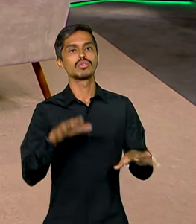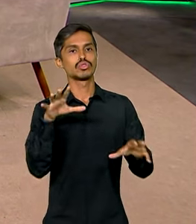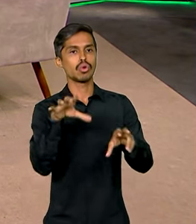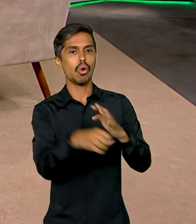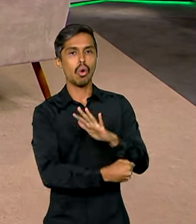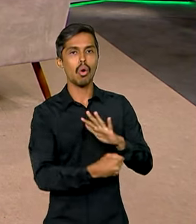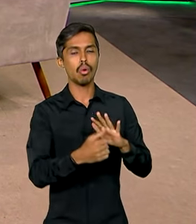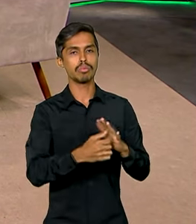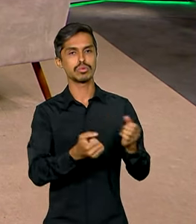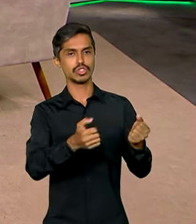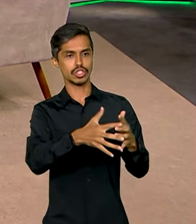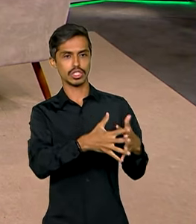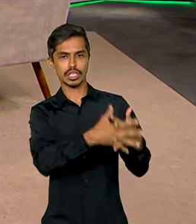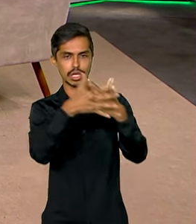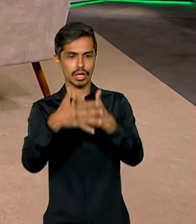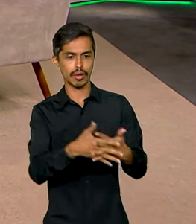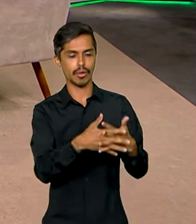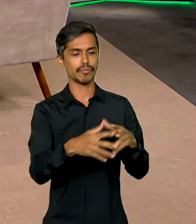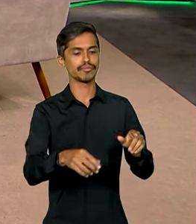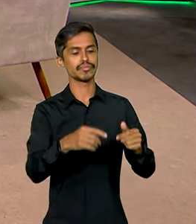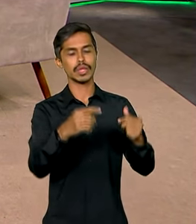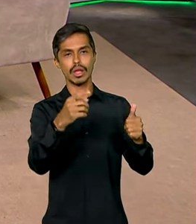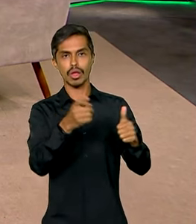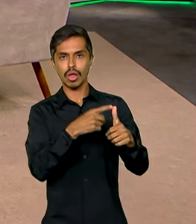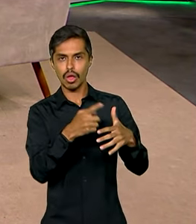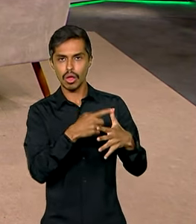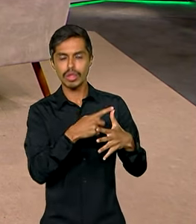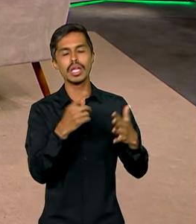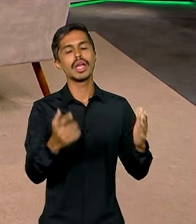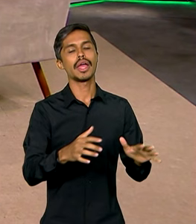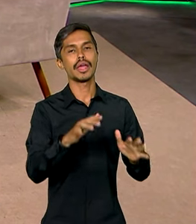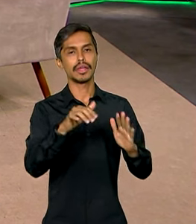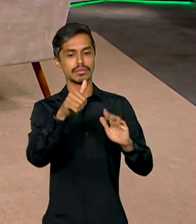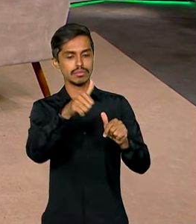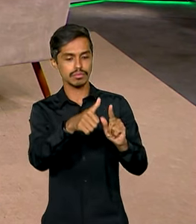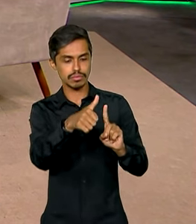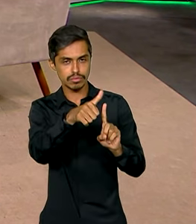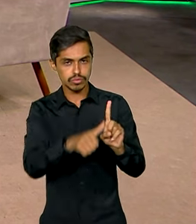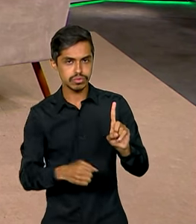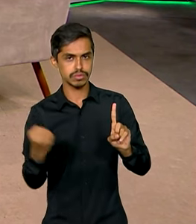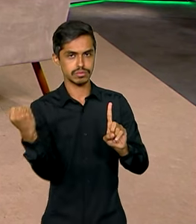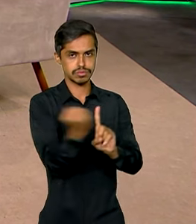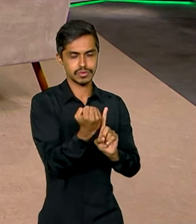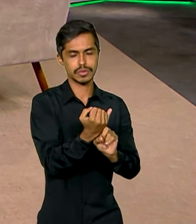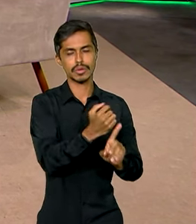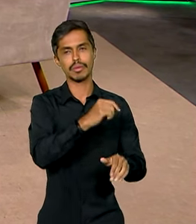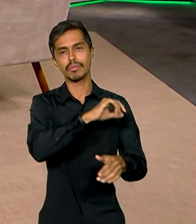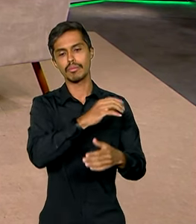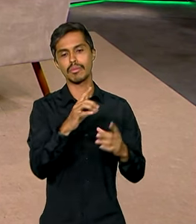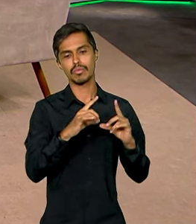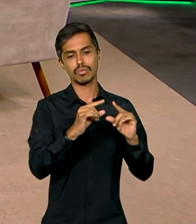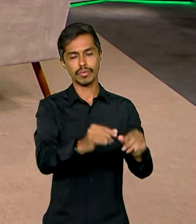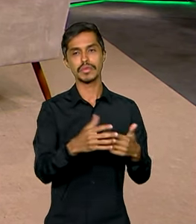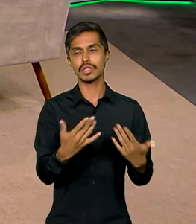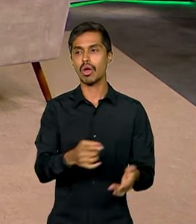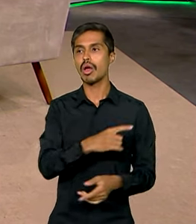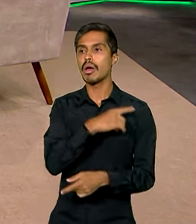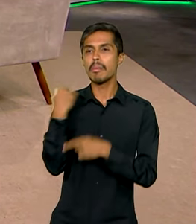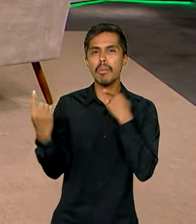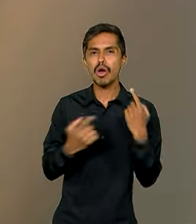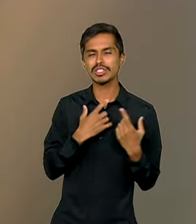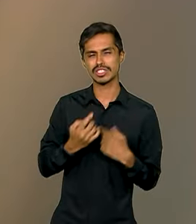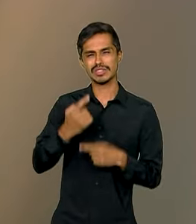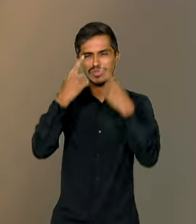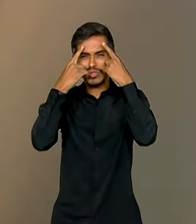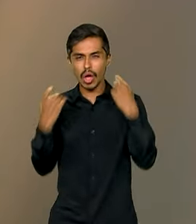feminicídio. Então, uma redução em todos os índices. Pra você ter uma ideia de mortes violentas intencionais,